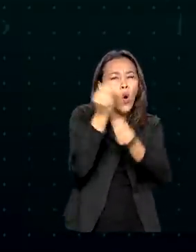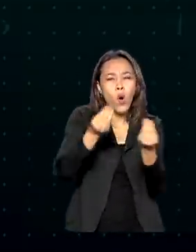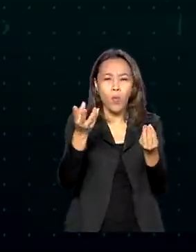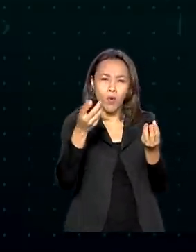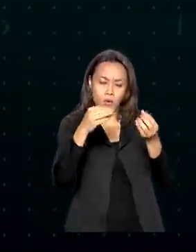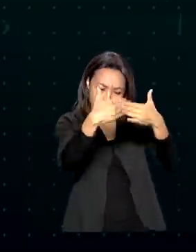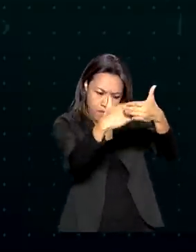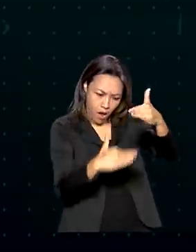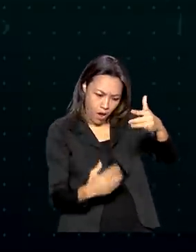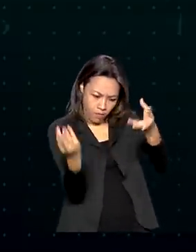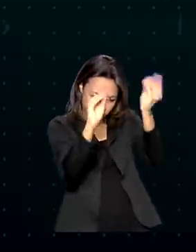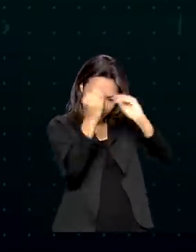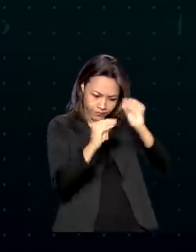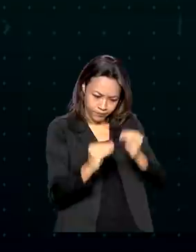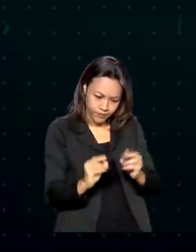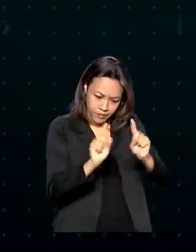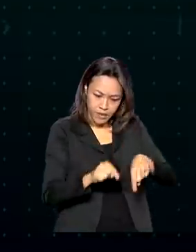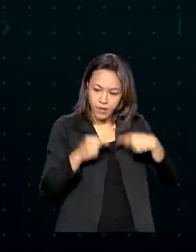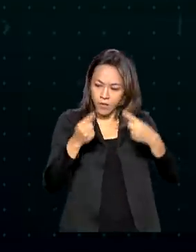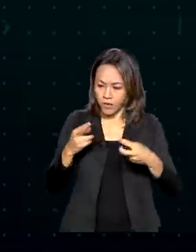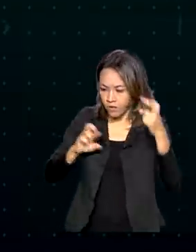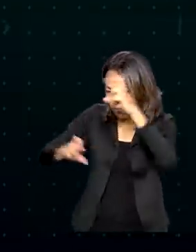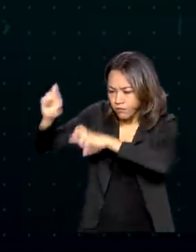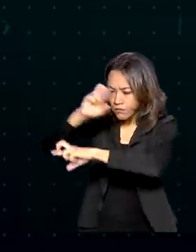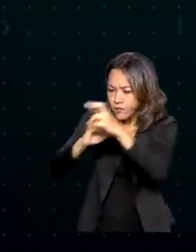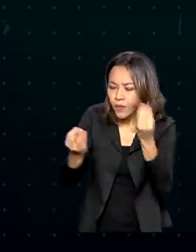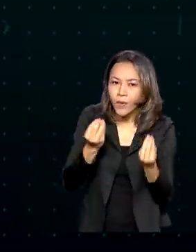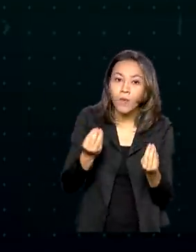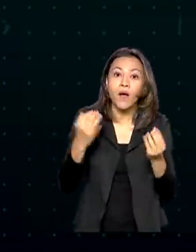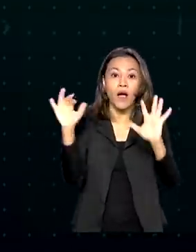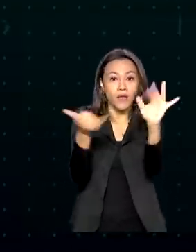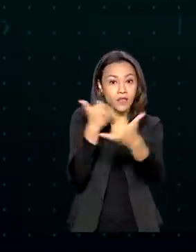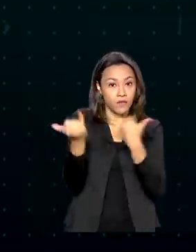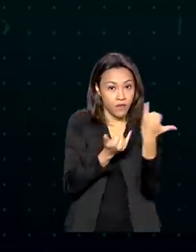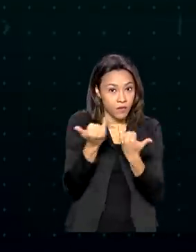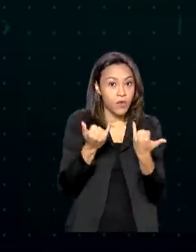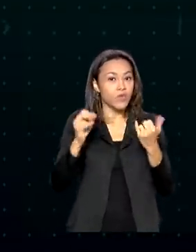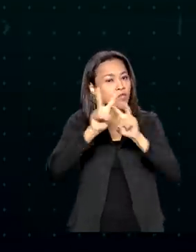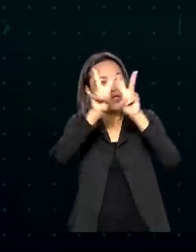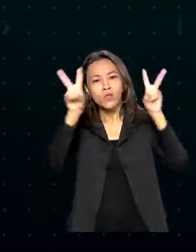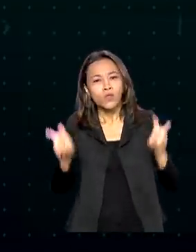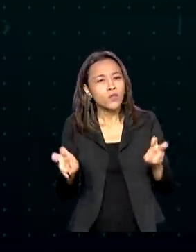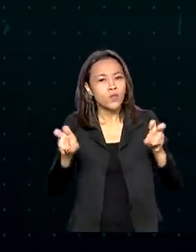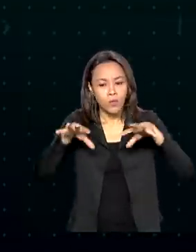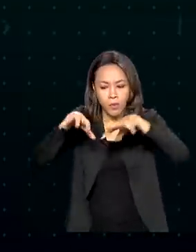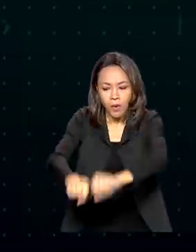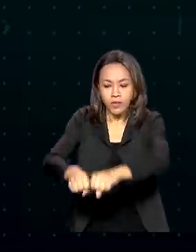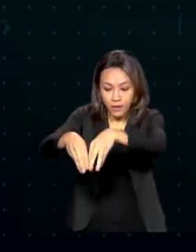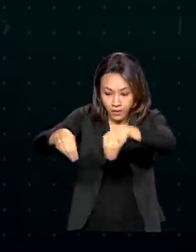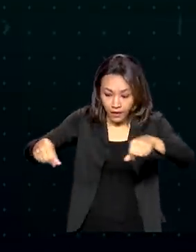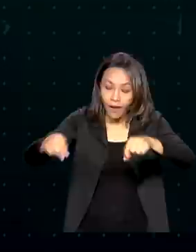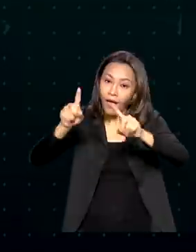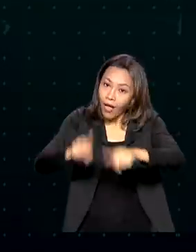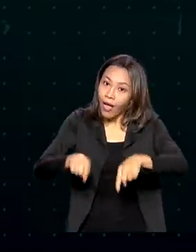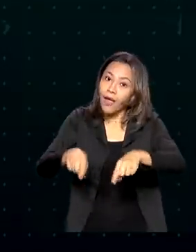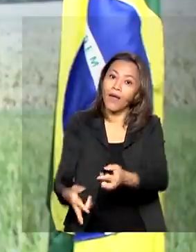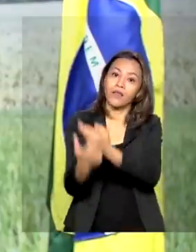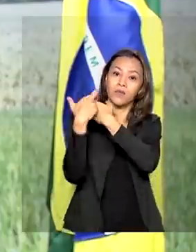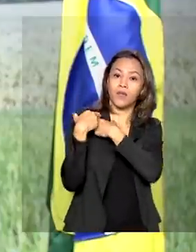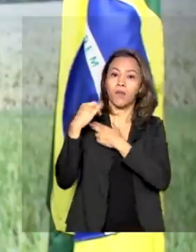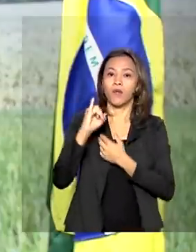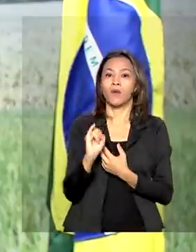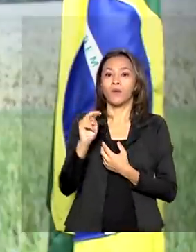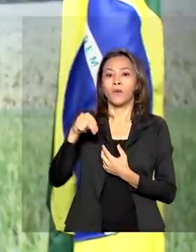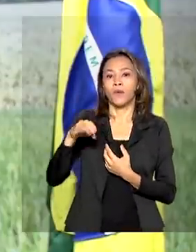requerimentos e fazer vistorias. A análise dos dados e a decisão sobre a titulação rural continua por conta do INCRA.